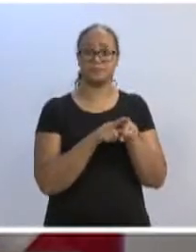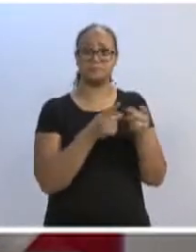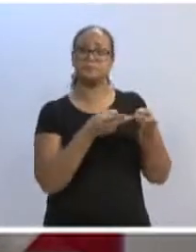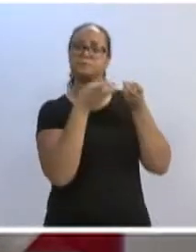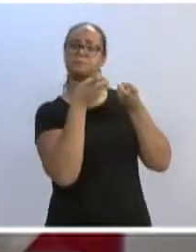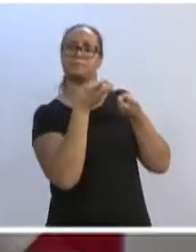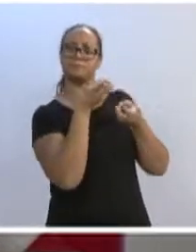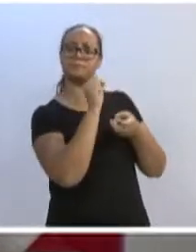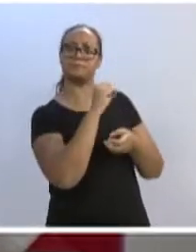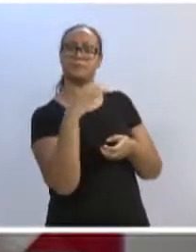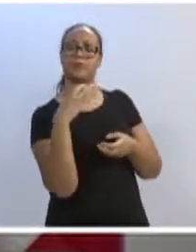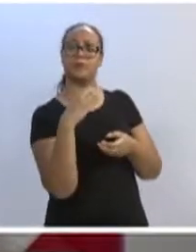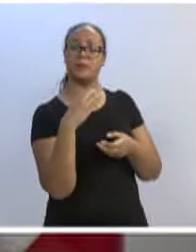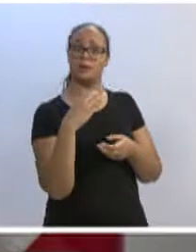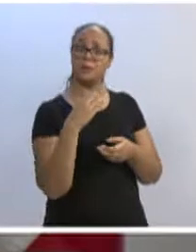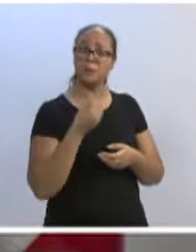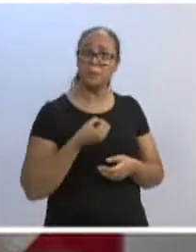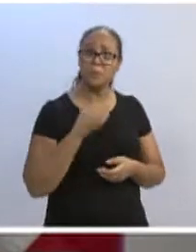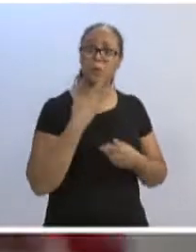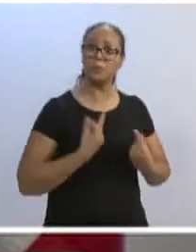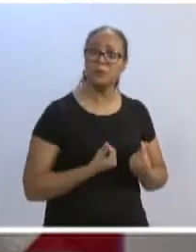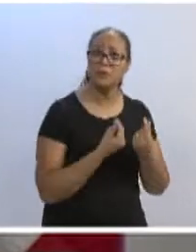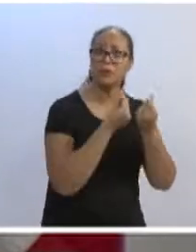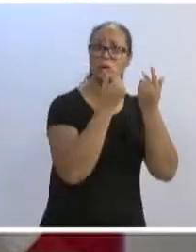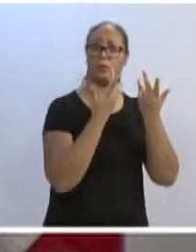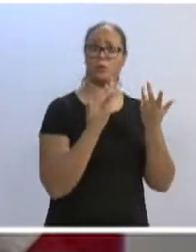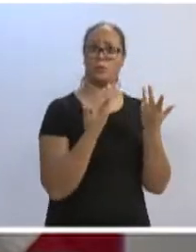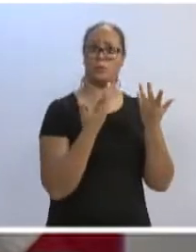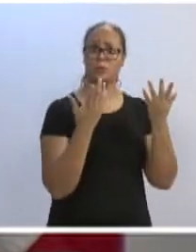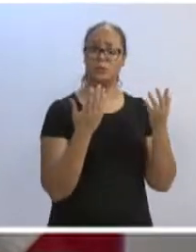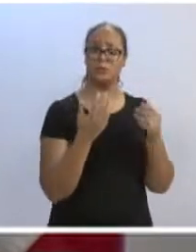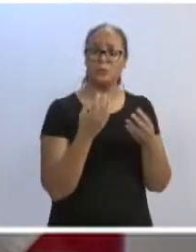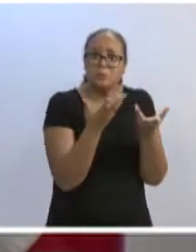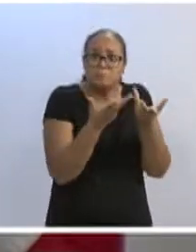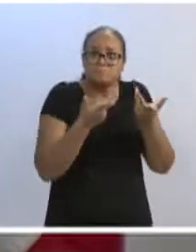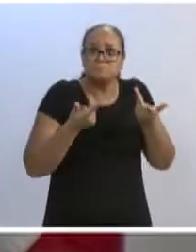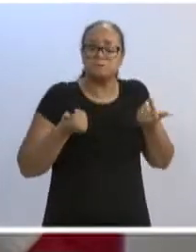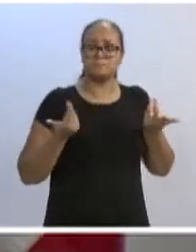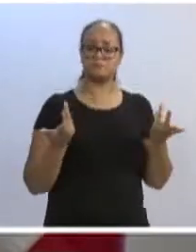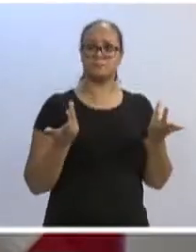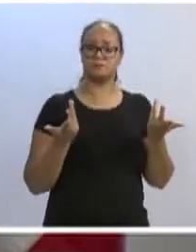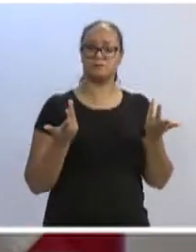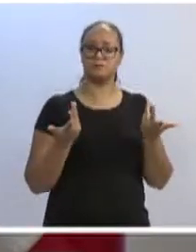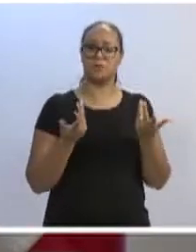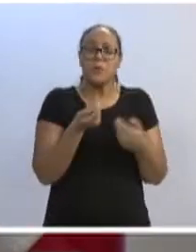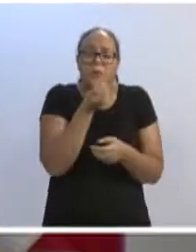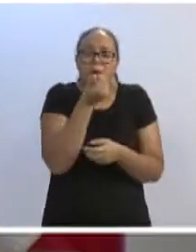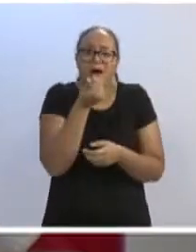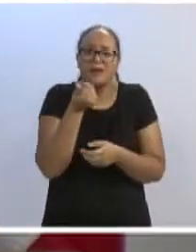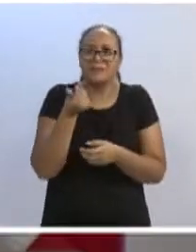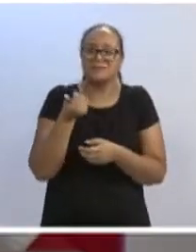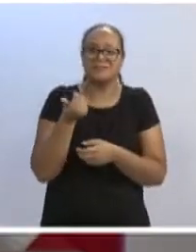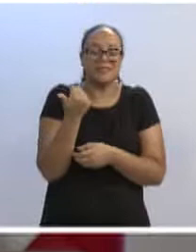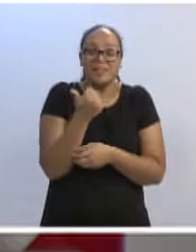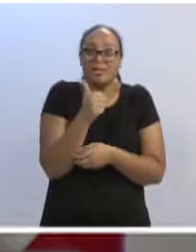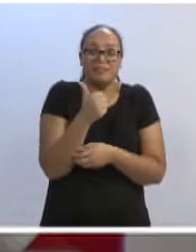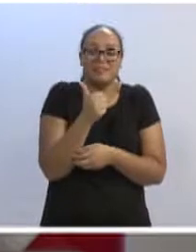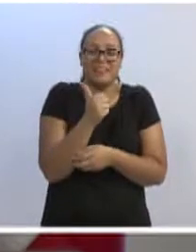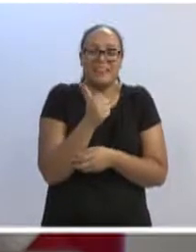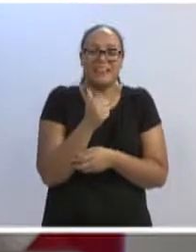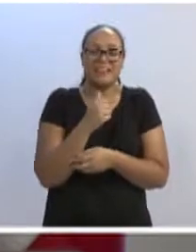um estado próspero, um estado que foi o último a entrar na crise e o primeiro a sair dela.